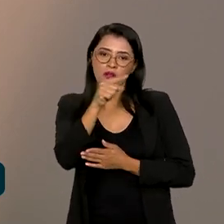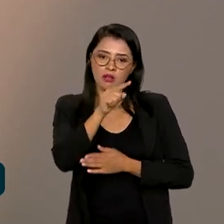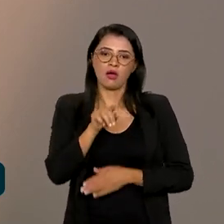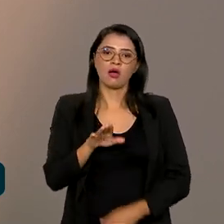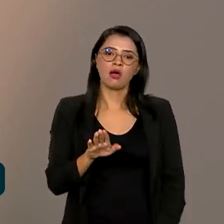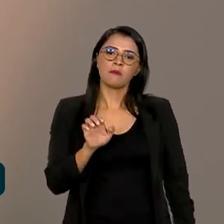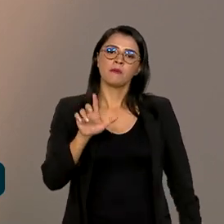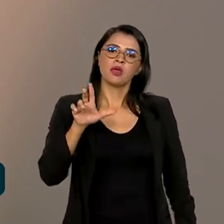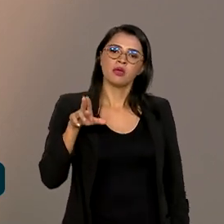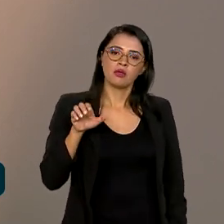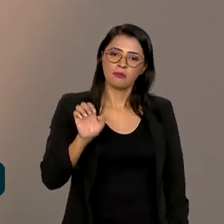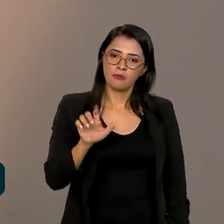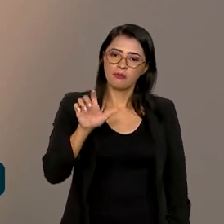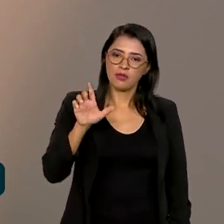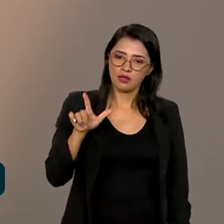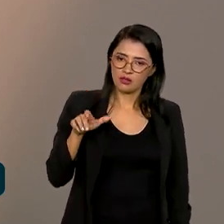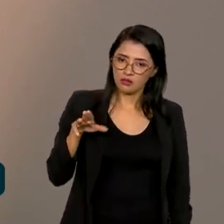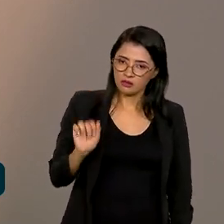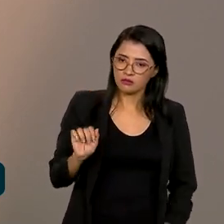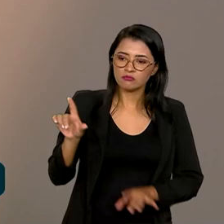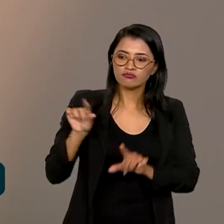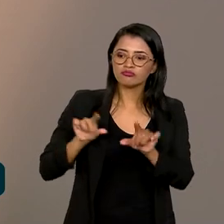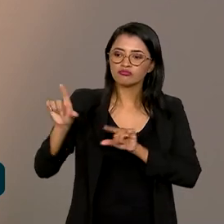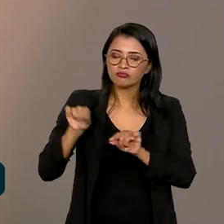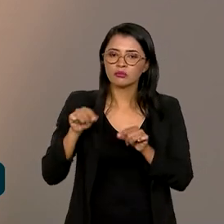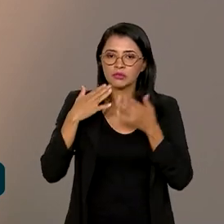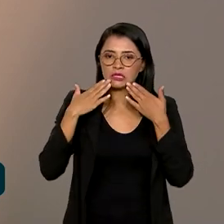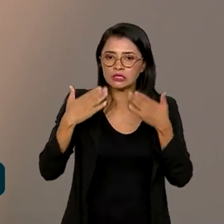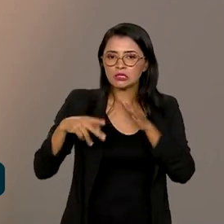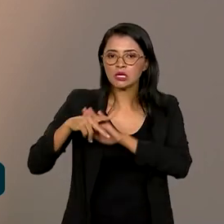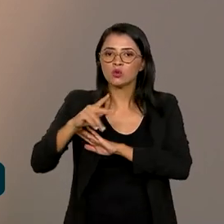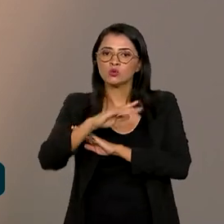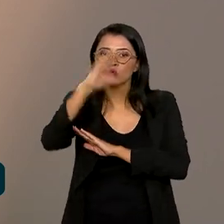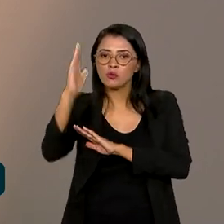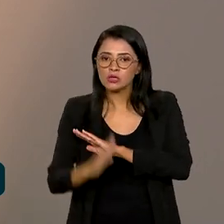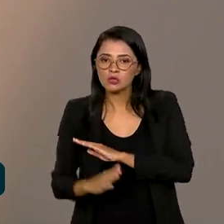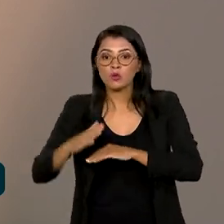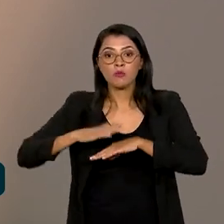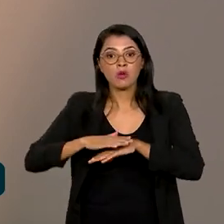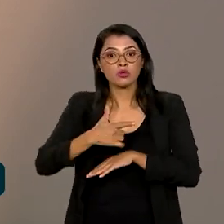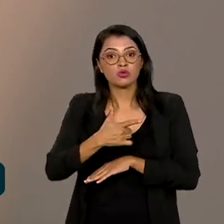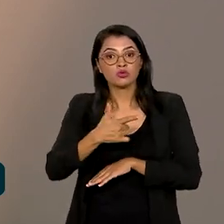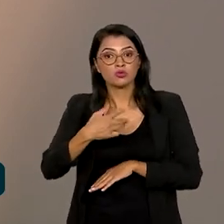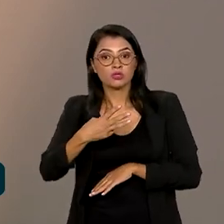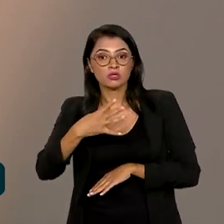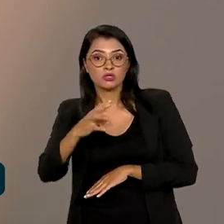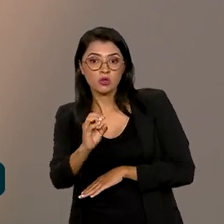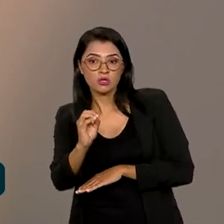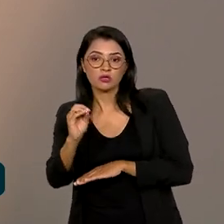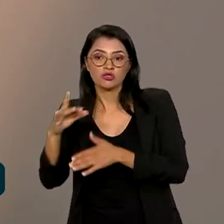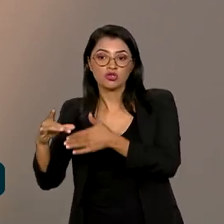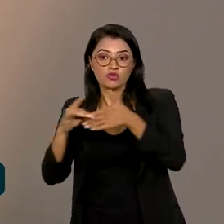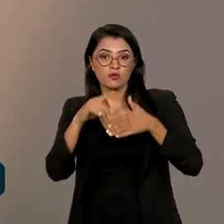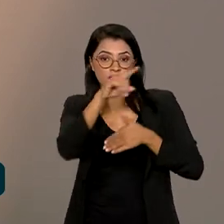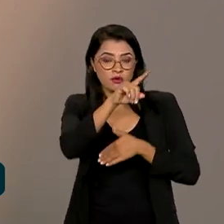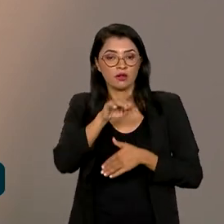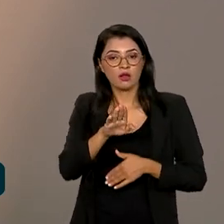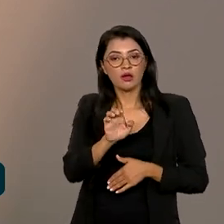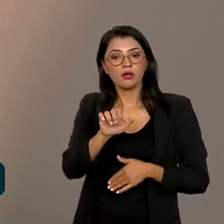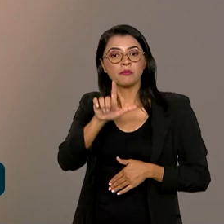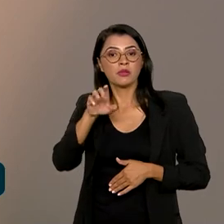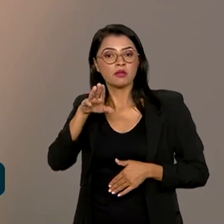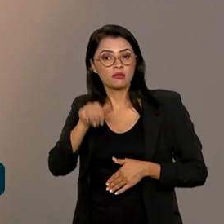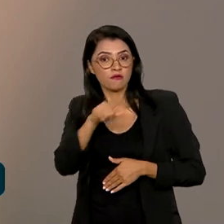apresentações e produtores do Brasil inteiro. São mais de 240 que vamos levar para Belém para fazer esse